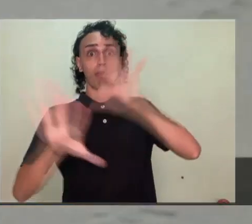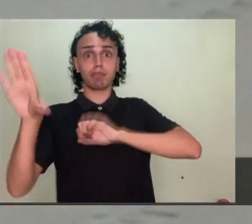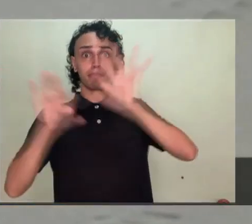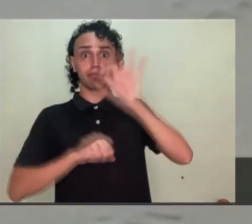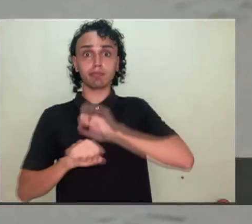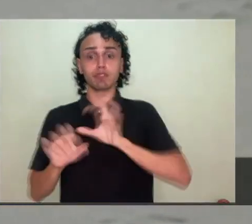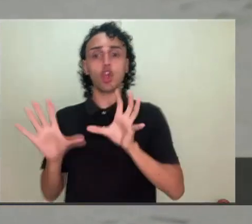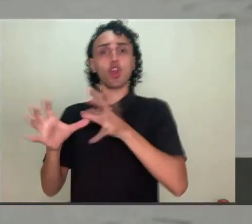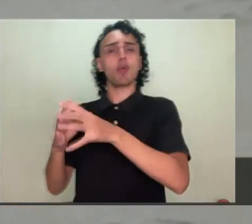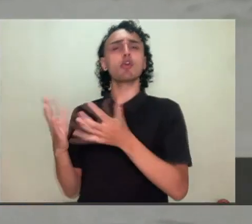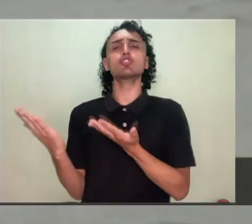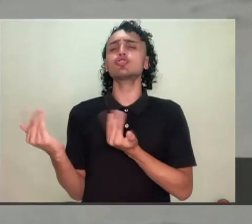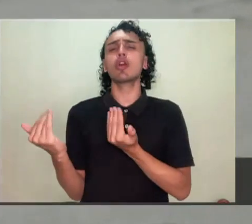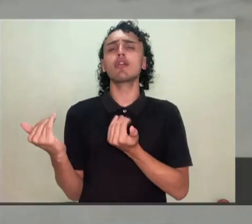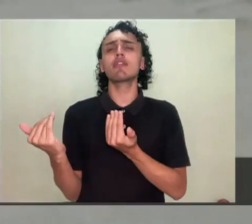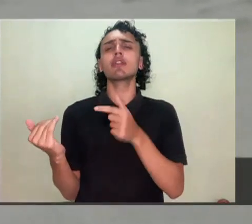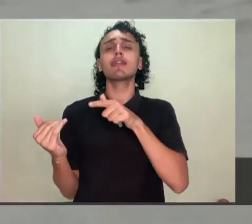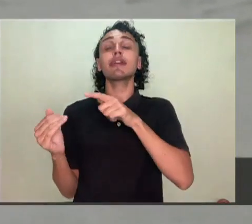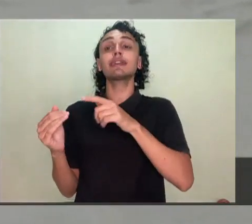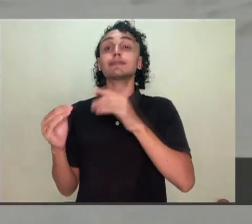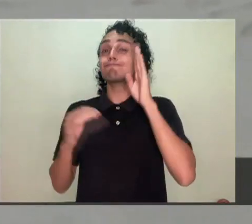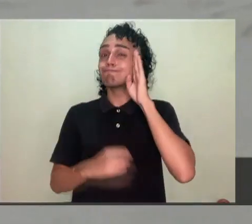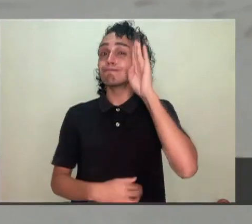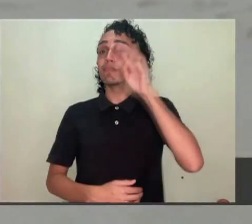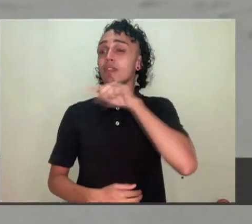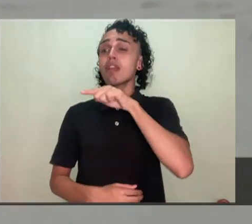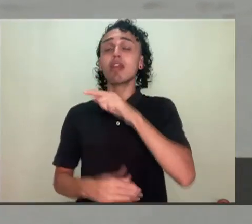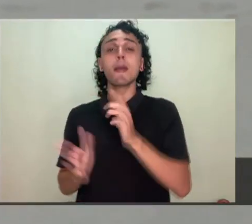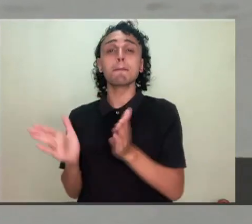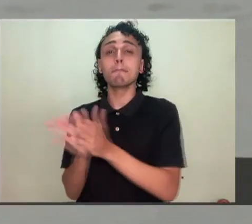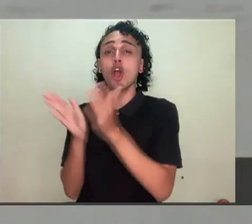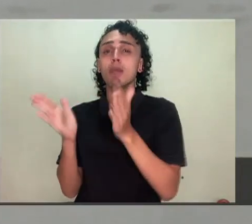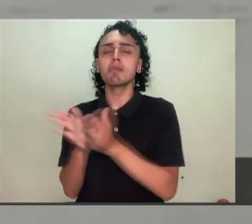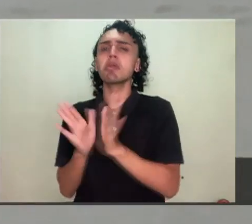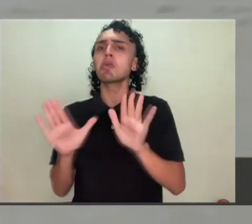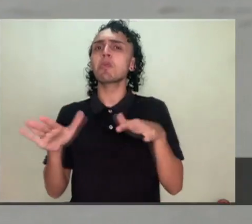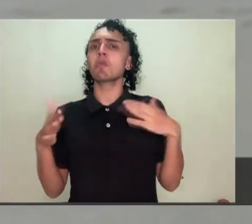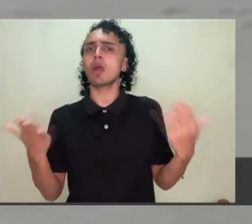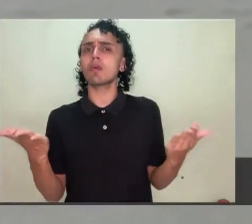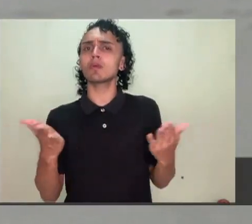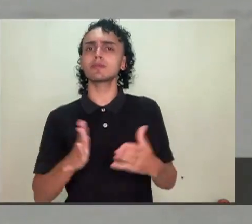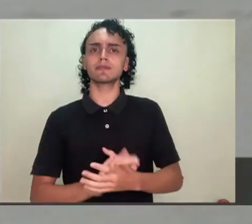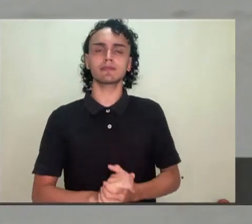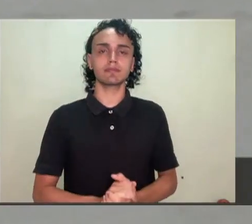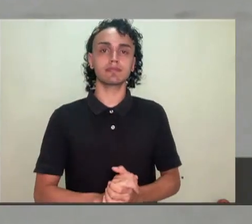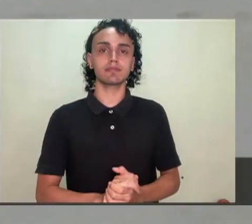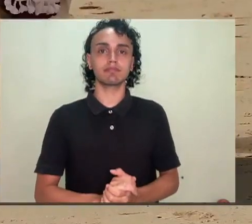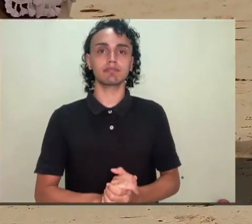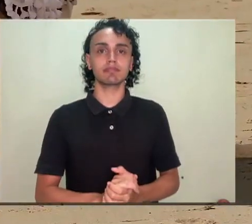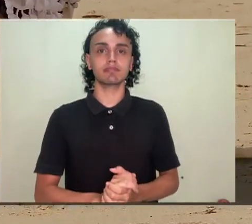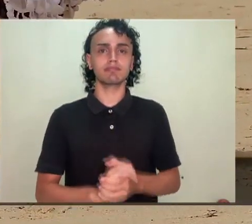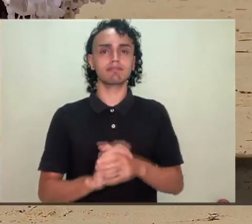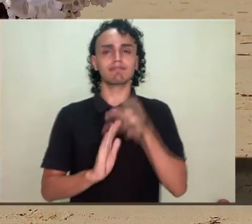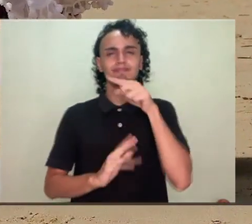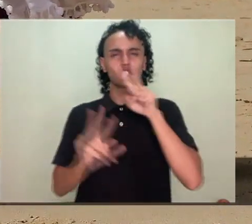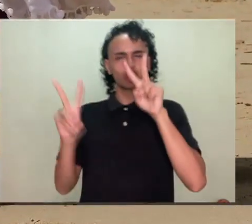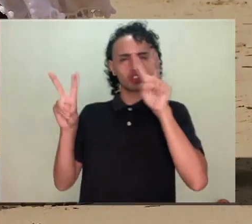coronavírus entre os jovens, especialmente os mais pobres? A gente está falando de uma juventude